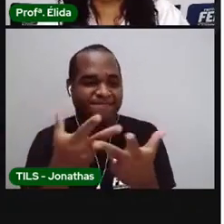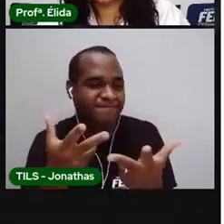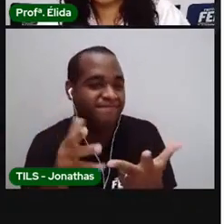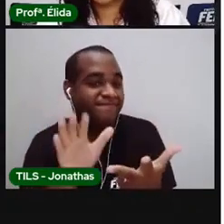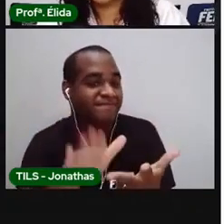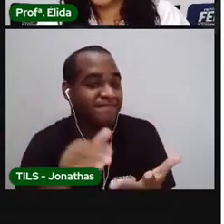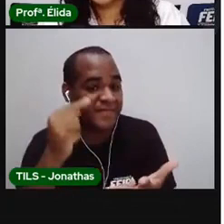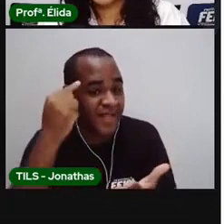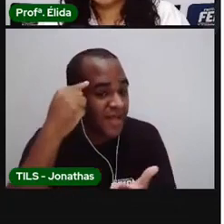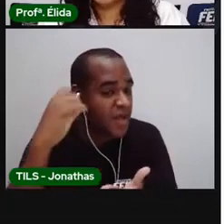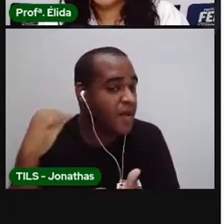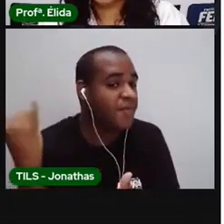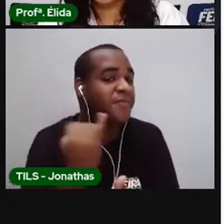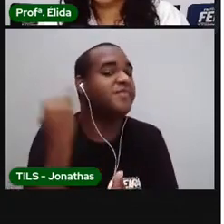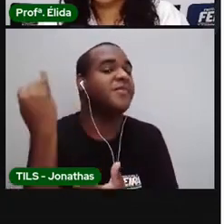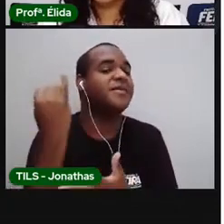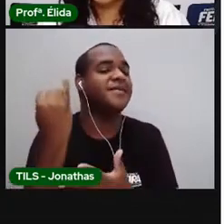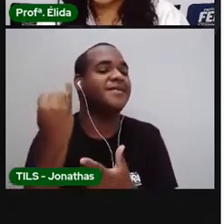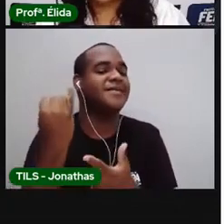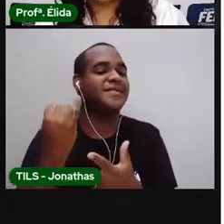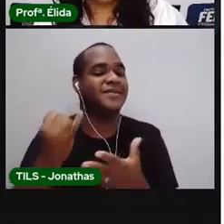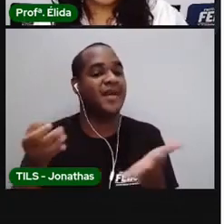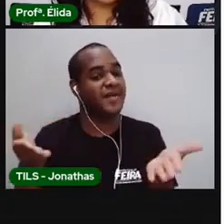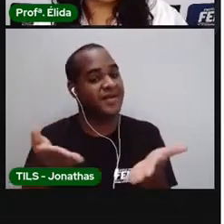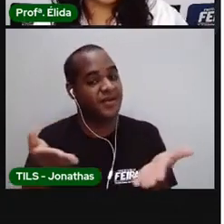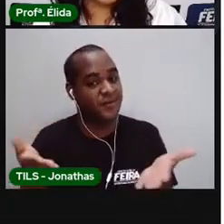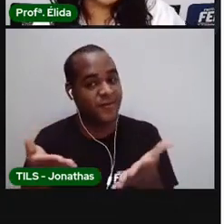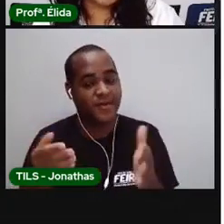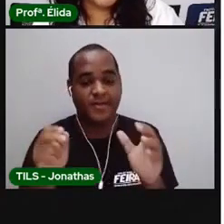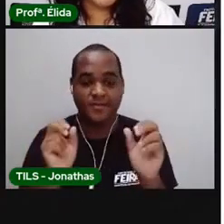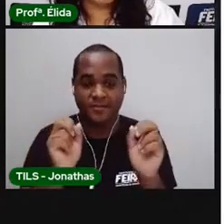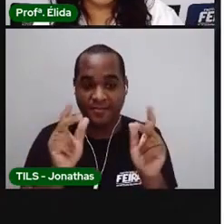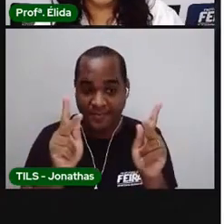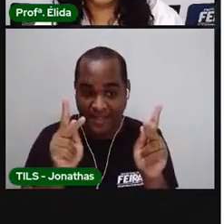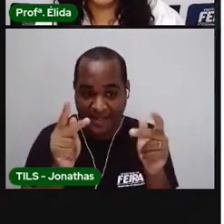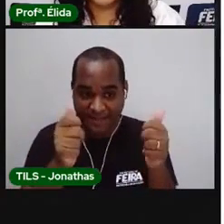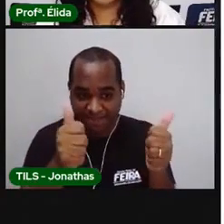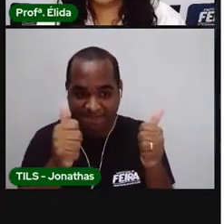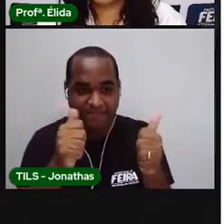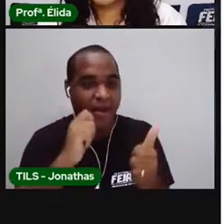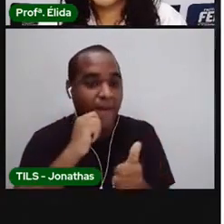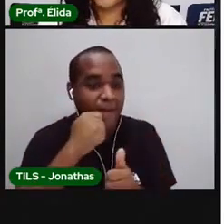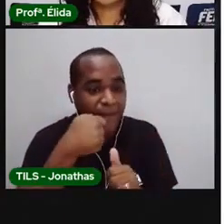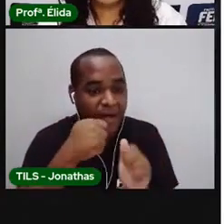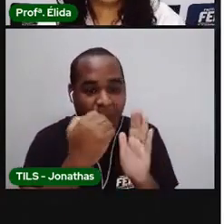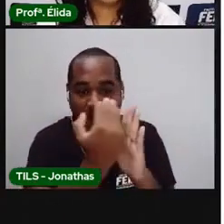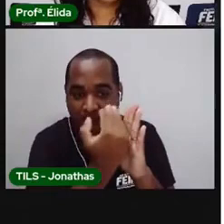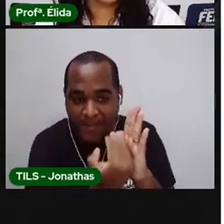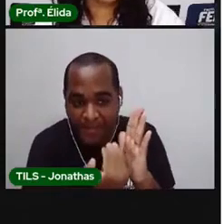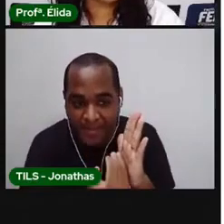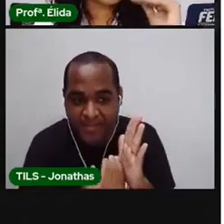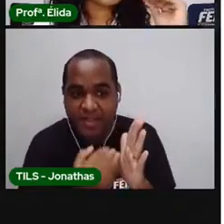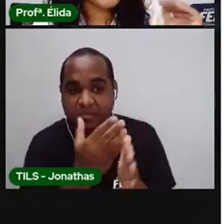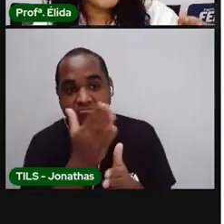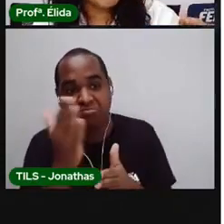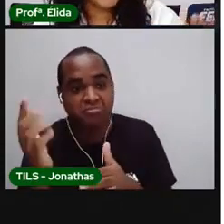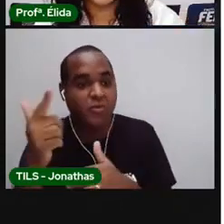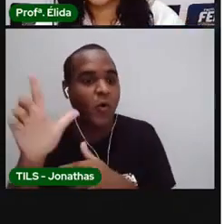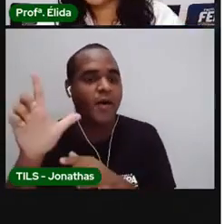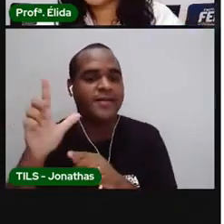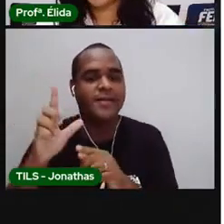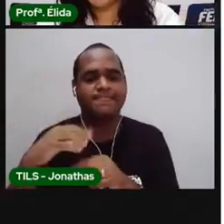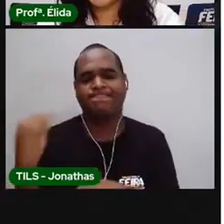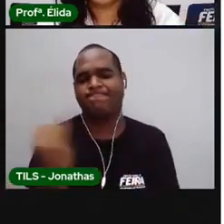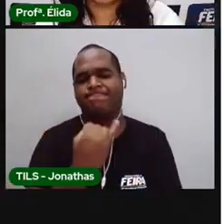mais importante no momento. Vai ter uma lista para ir na padaria. Vai ter algo assim. Você coloca o que é mais